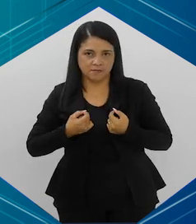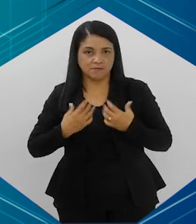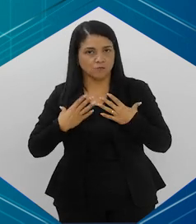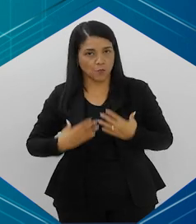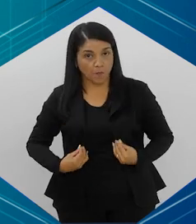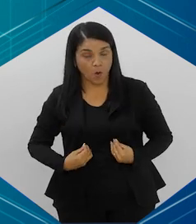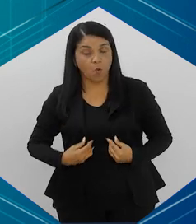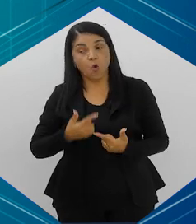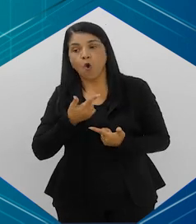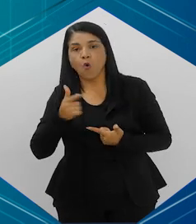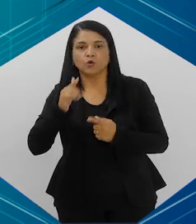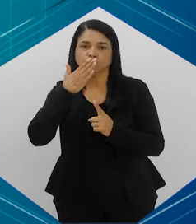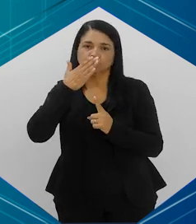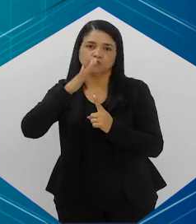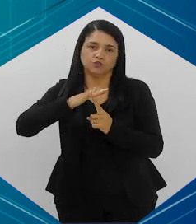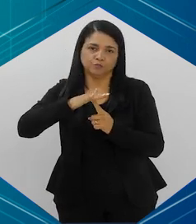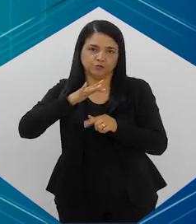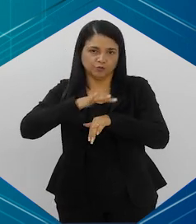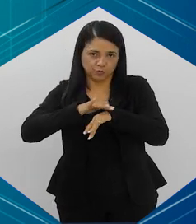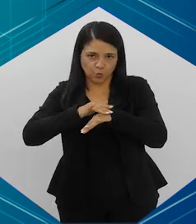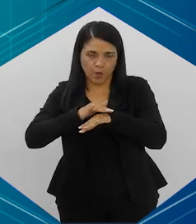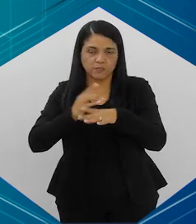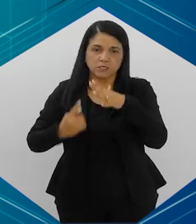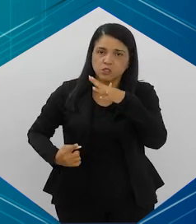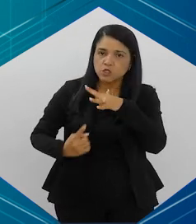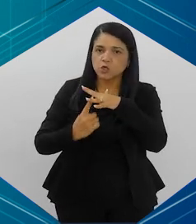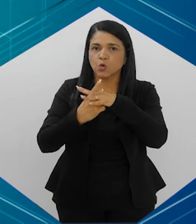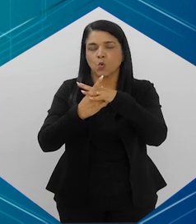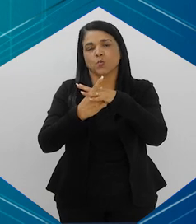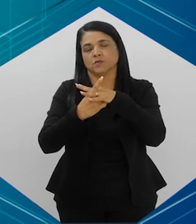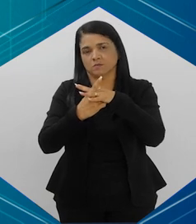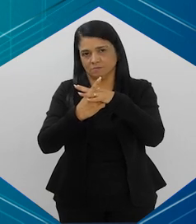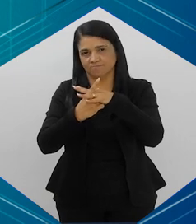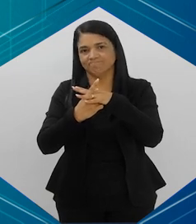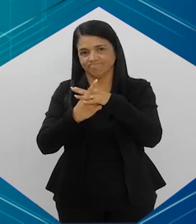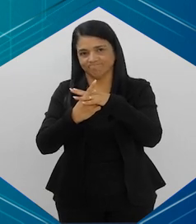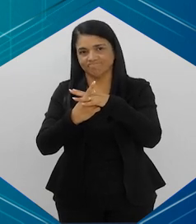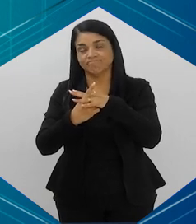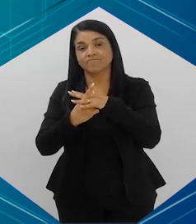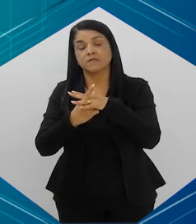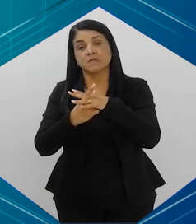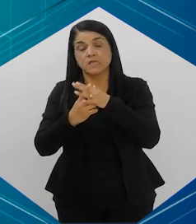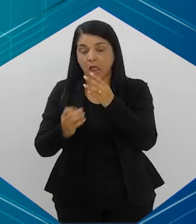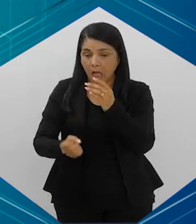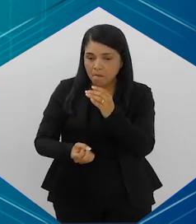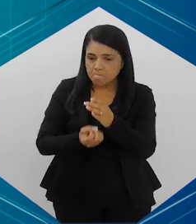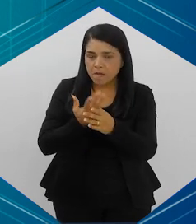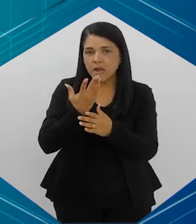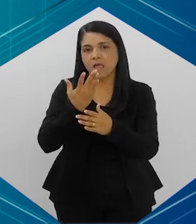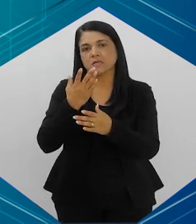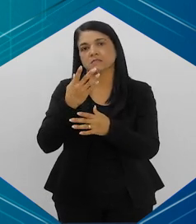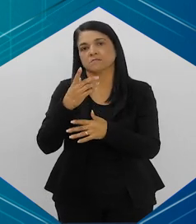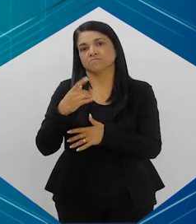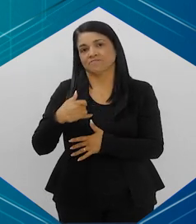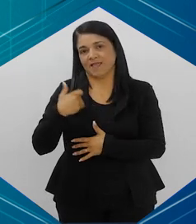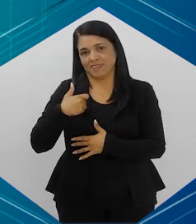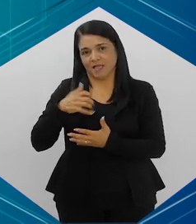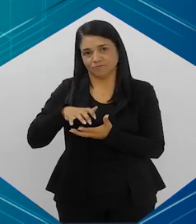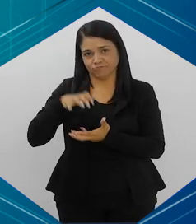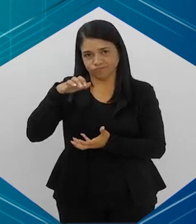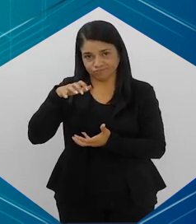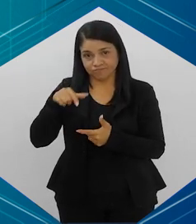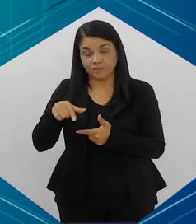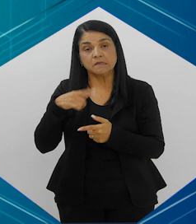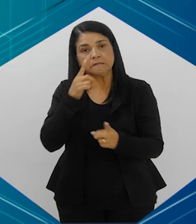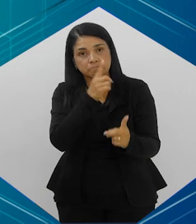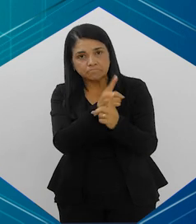não só de câncer de pulmão, mas de todas essas doenças crônicas, degenerativas, que começam a aparecer com essa idade e